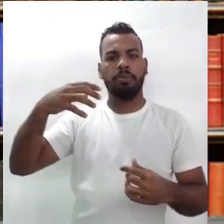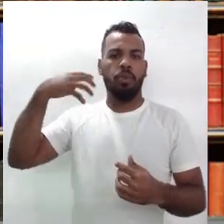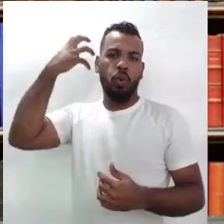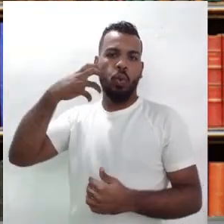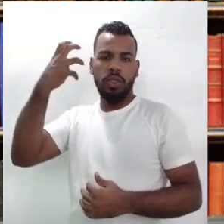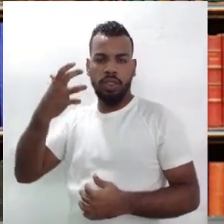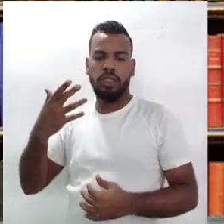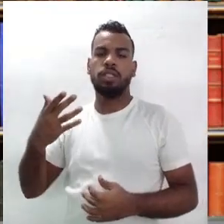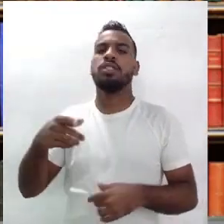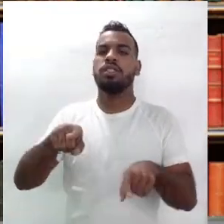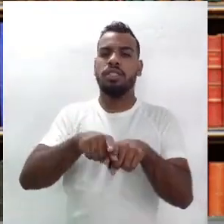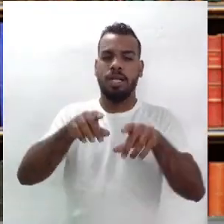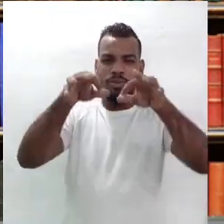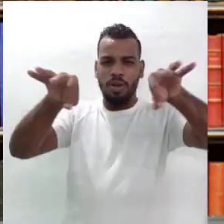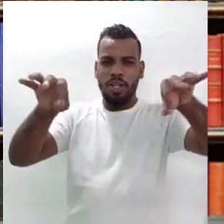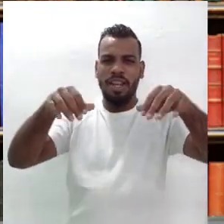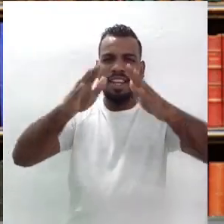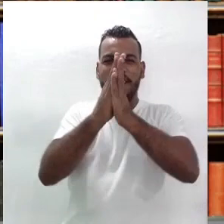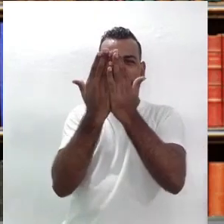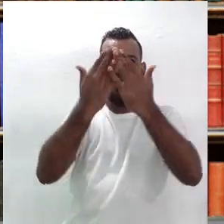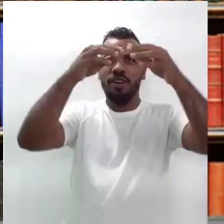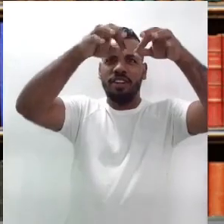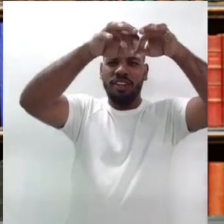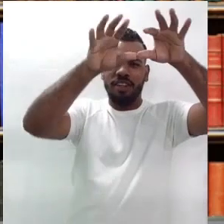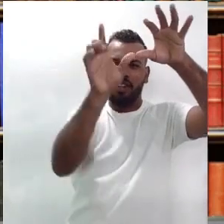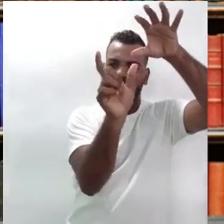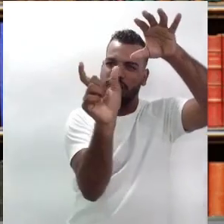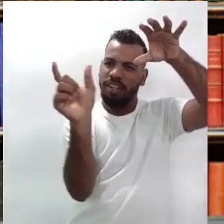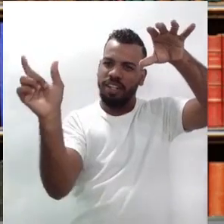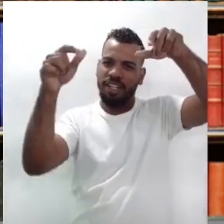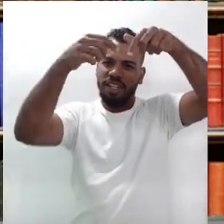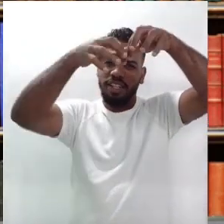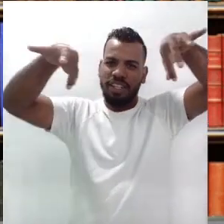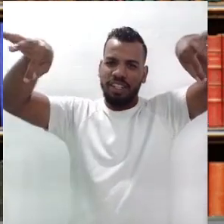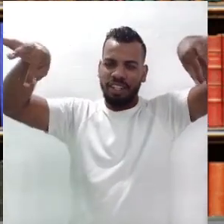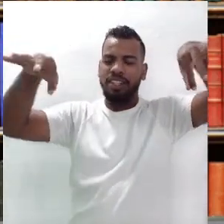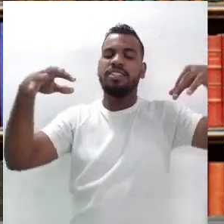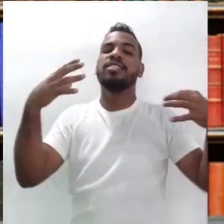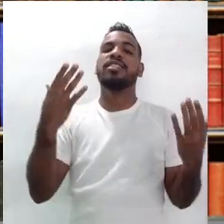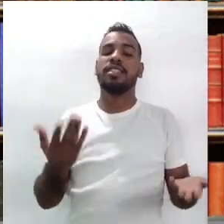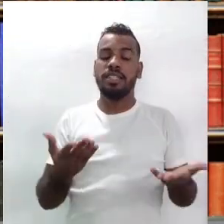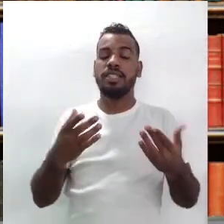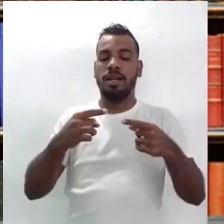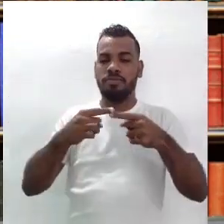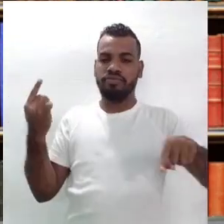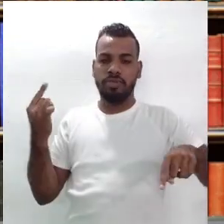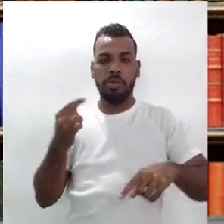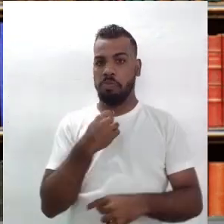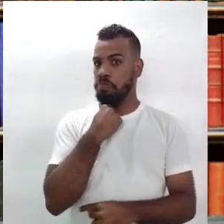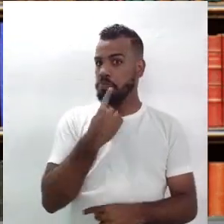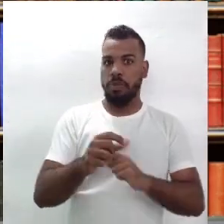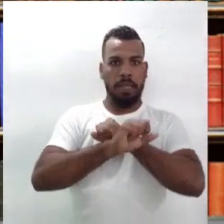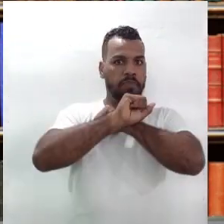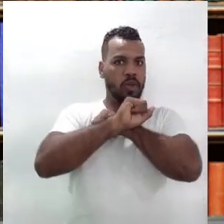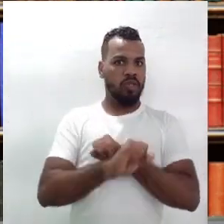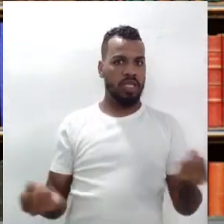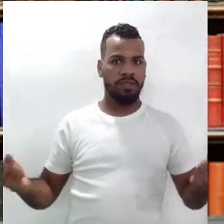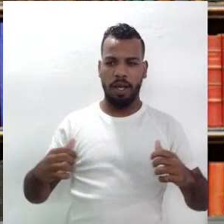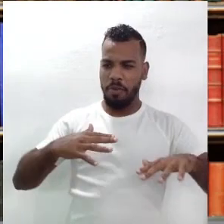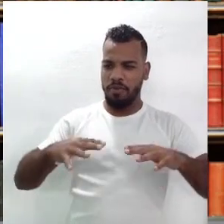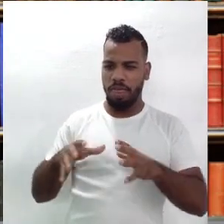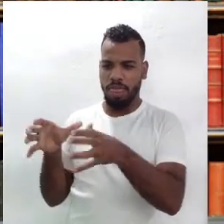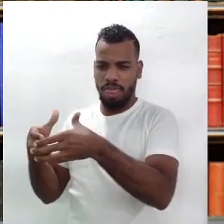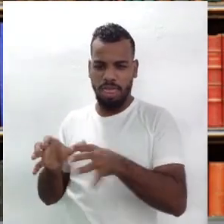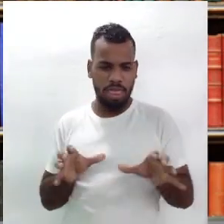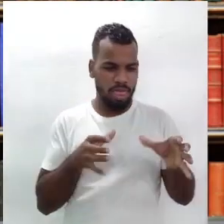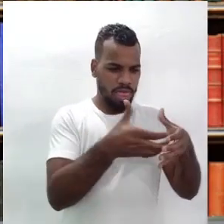todo tipo de produção, de imagem, então não tinha como desconectar isso, não era um movimento isolado de um